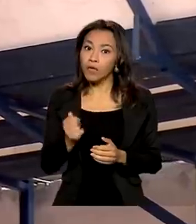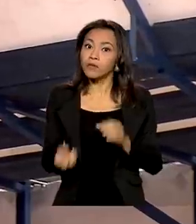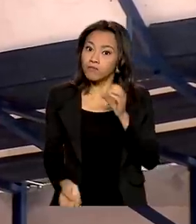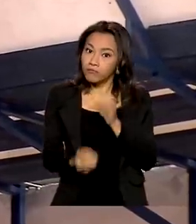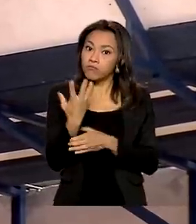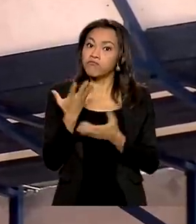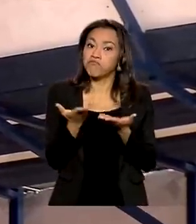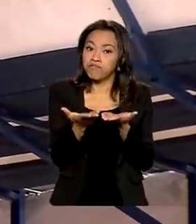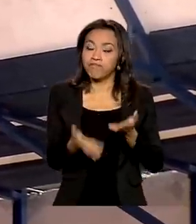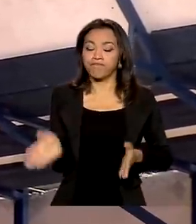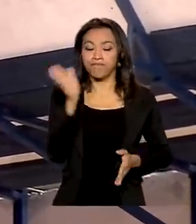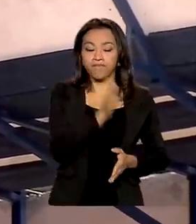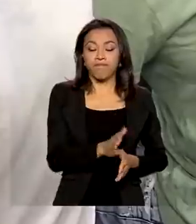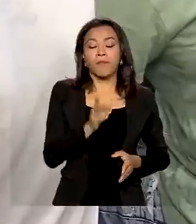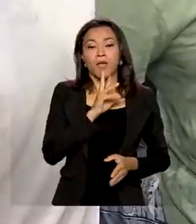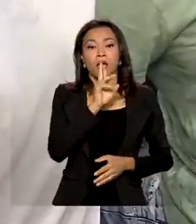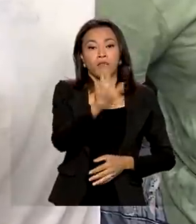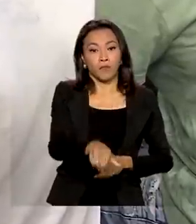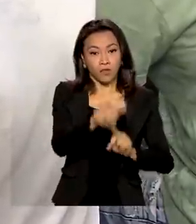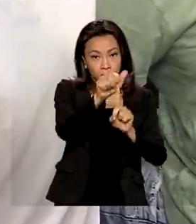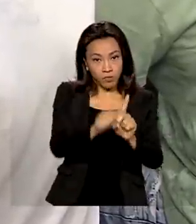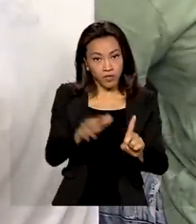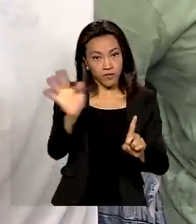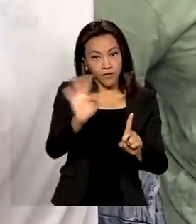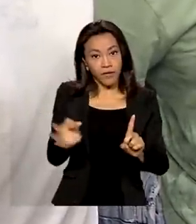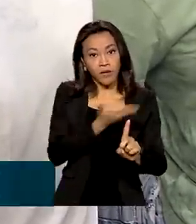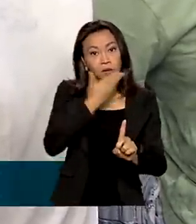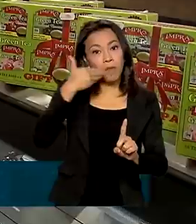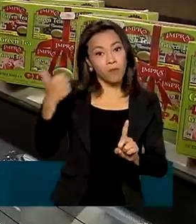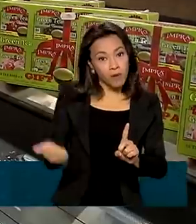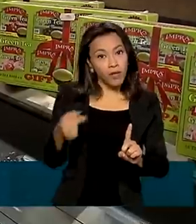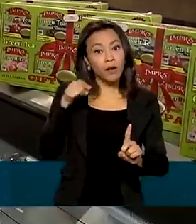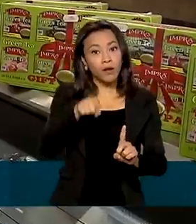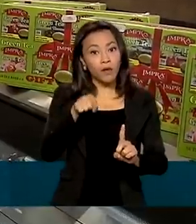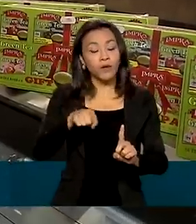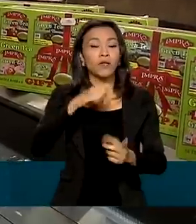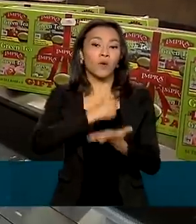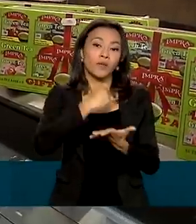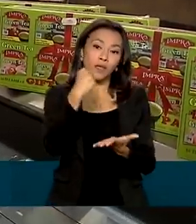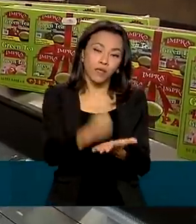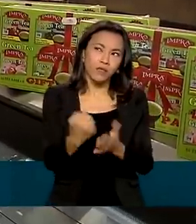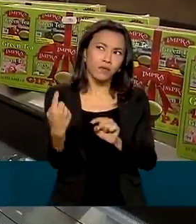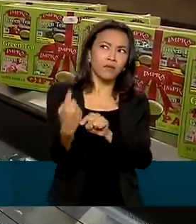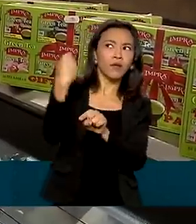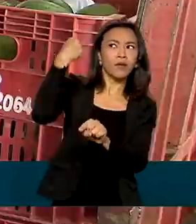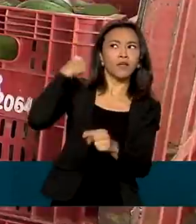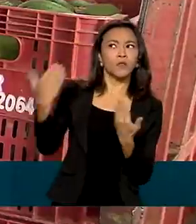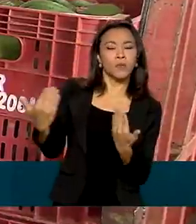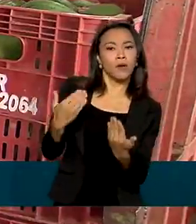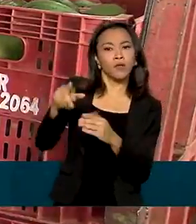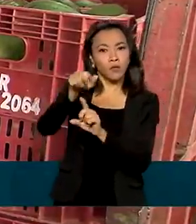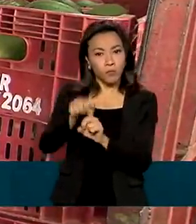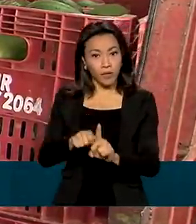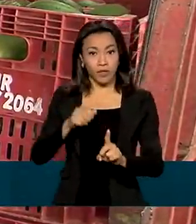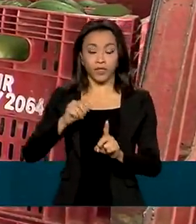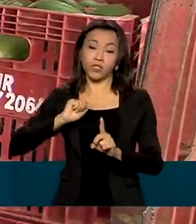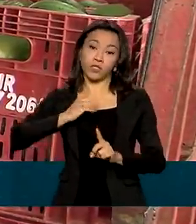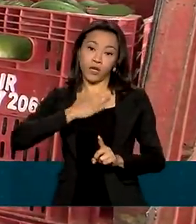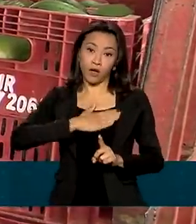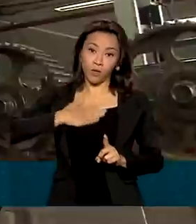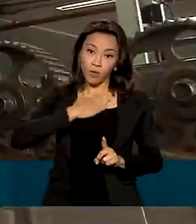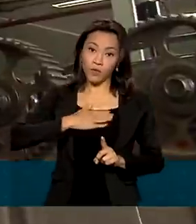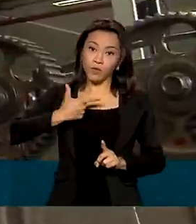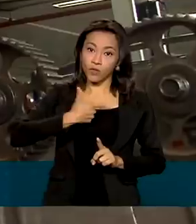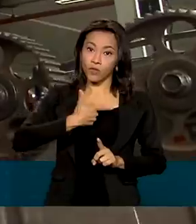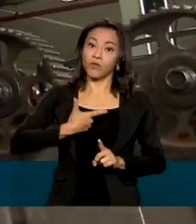O resultado de fevereiro é o maior na geração mensal de empregos formais desde agosto de 2021. No acumulado do